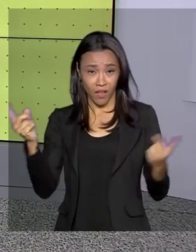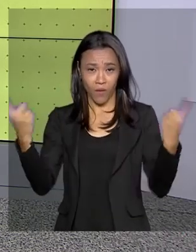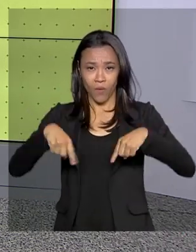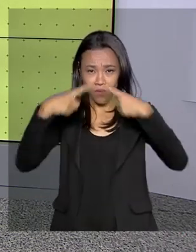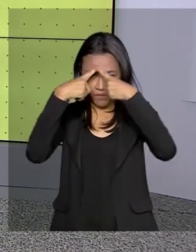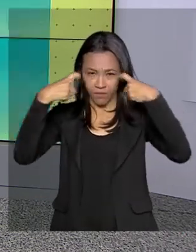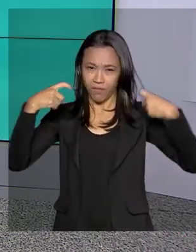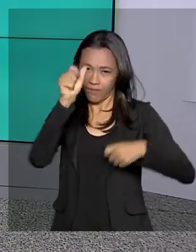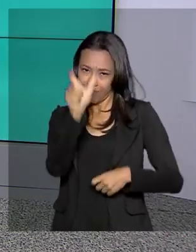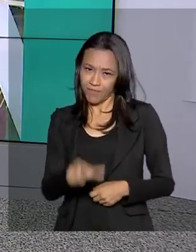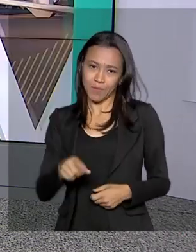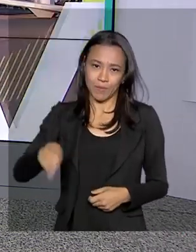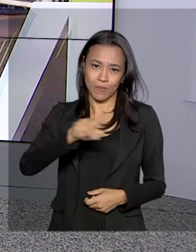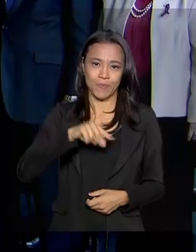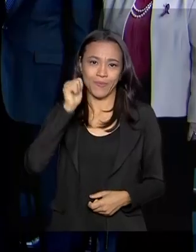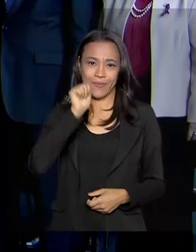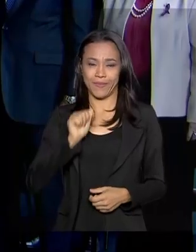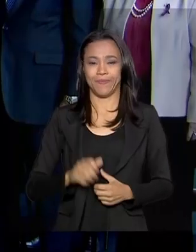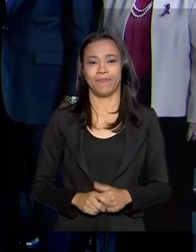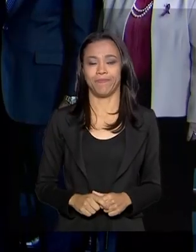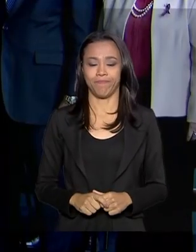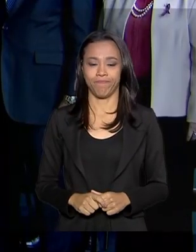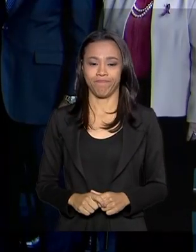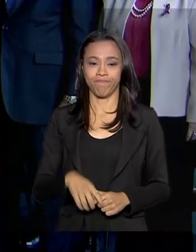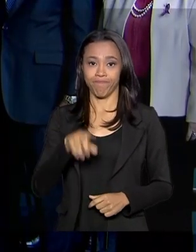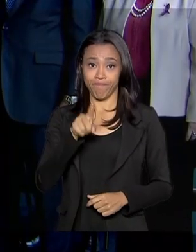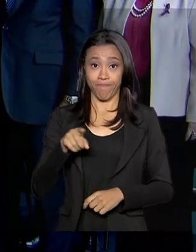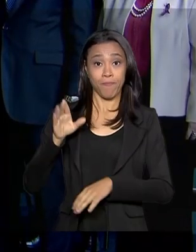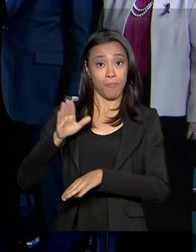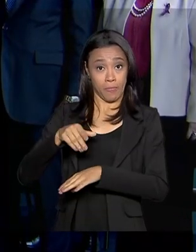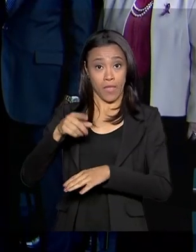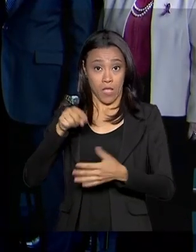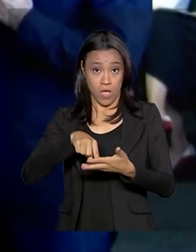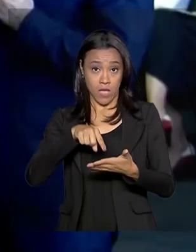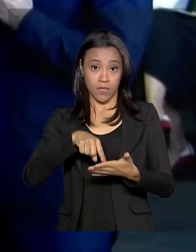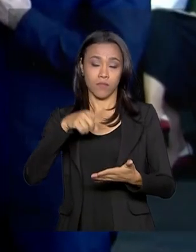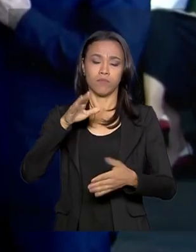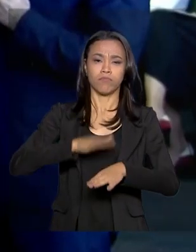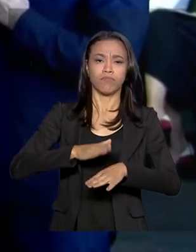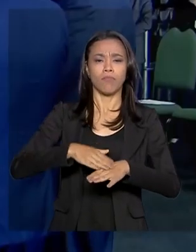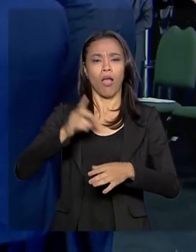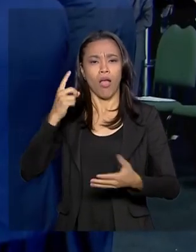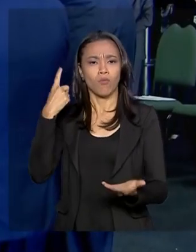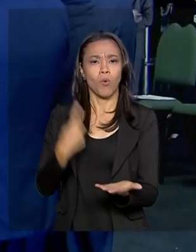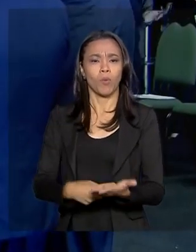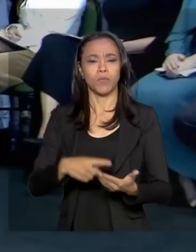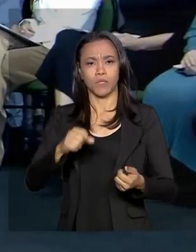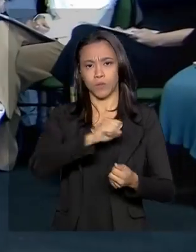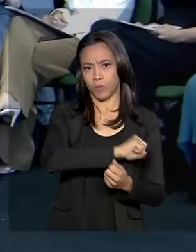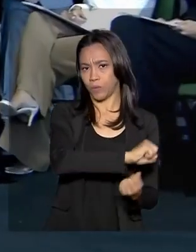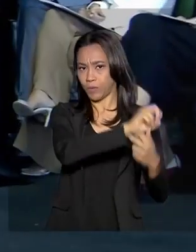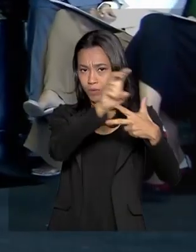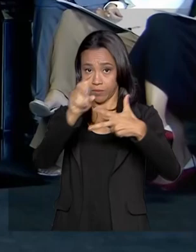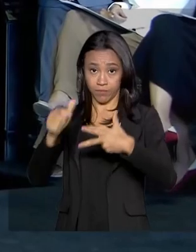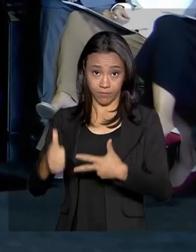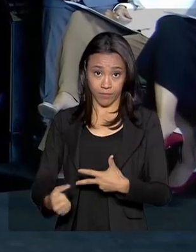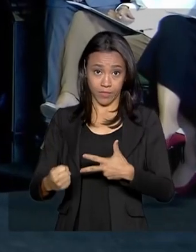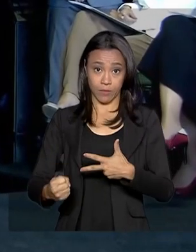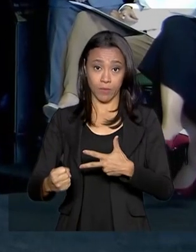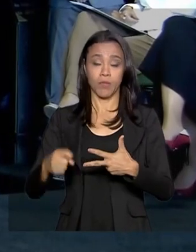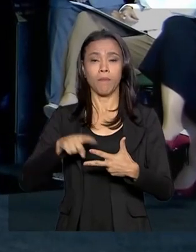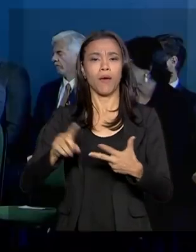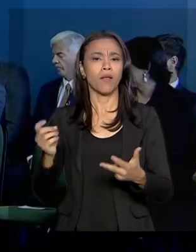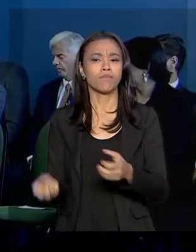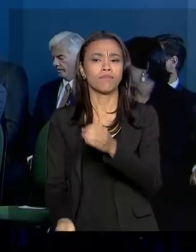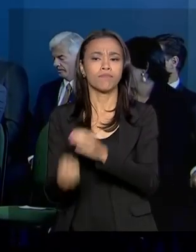violência contra as mulheres. A iniciativa prevê a articulação entre Executivo, Legislativo e Judiciário para desenvolver